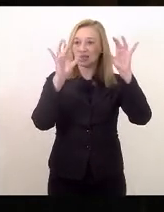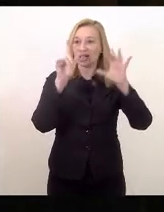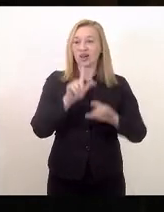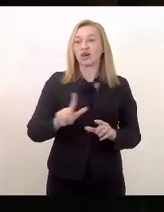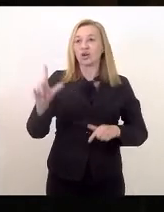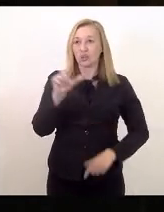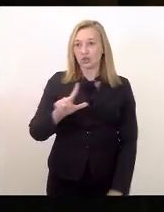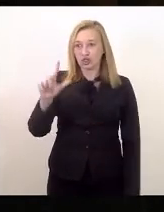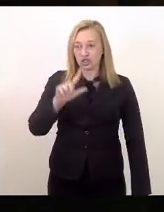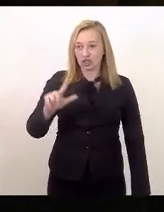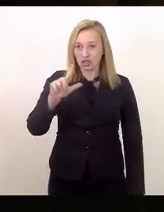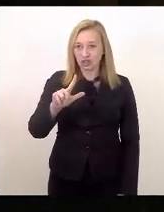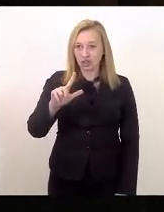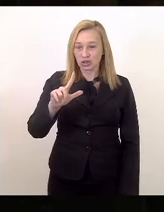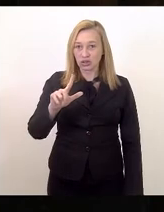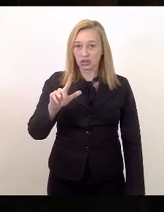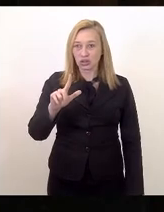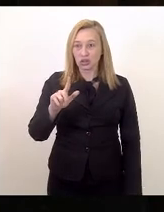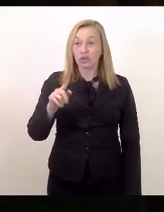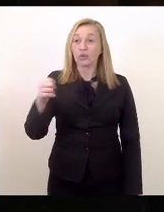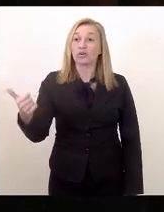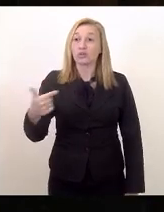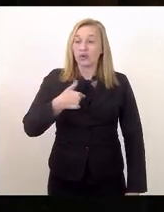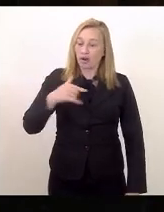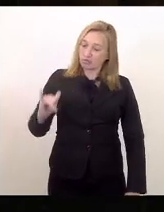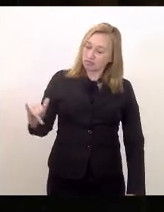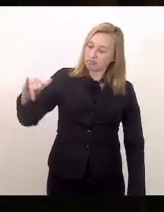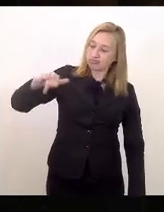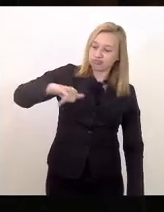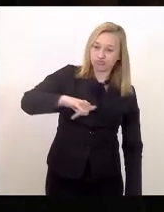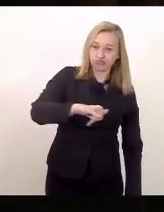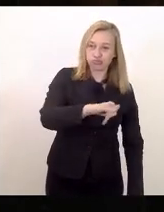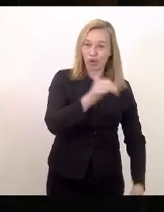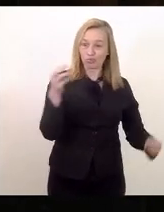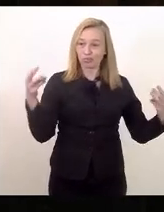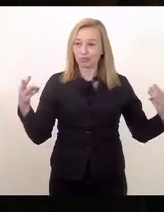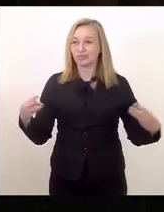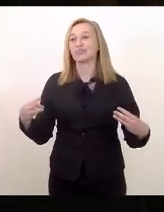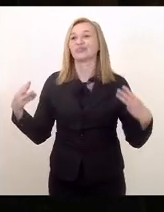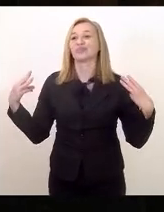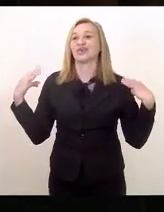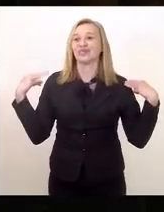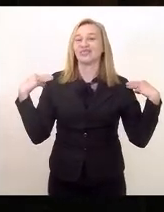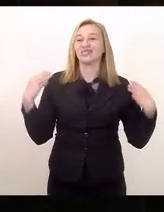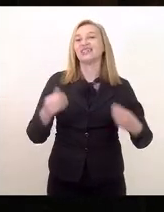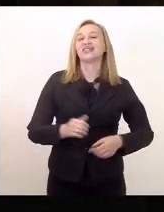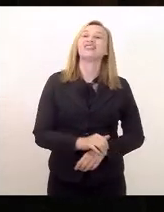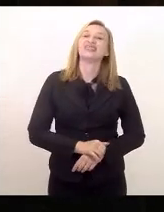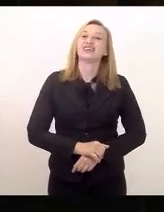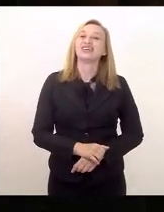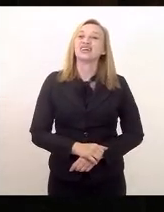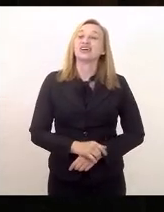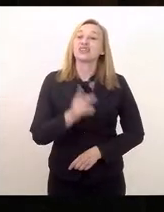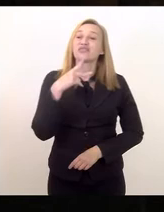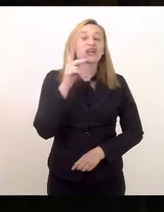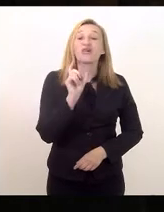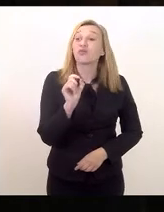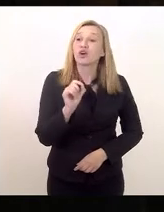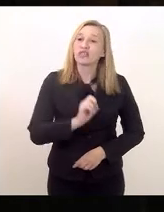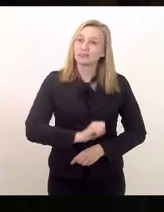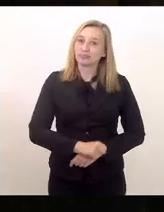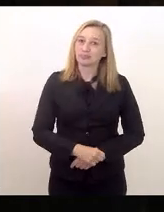logística quanto eu de pilotar avião, que é o Pazuello, que dizia o seguinte,